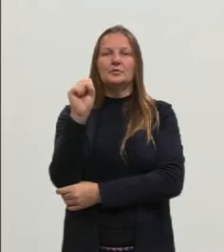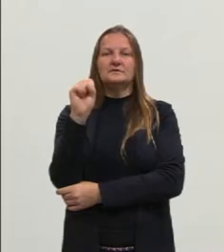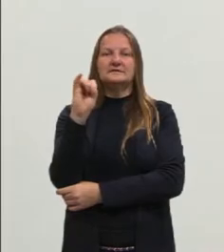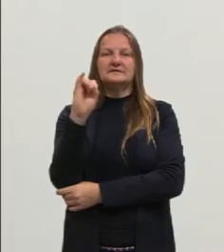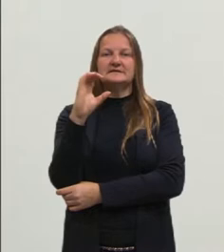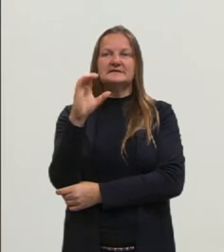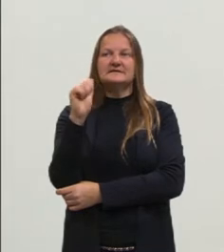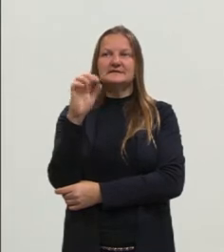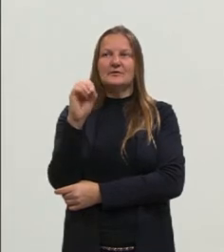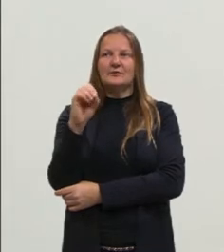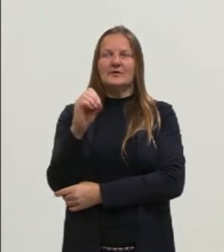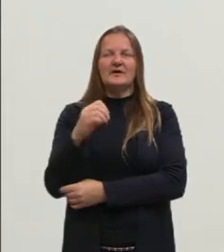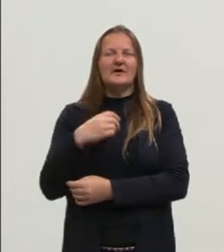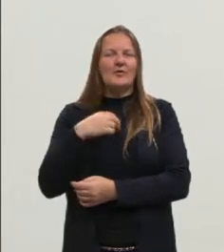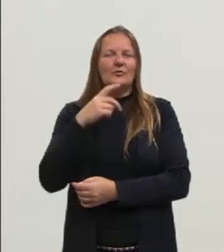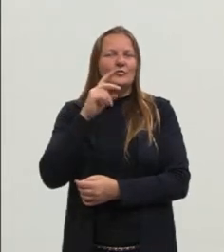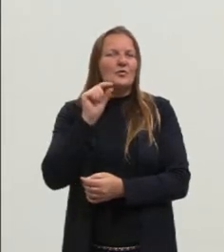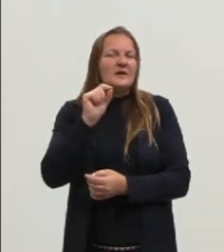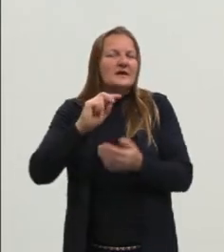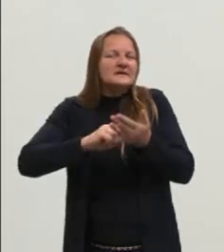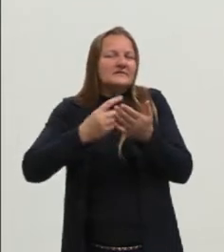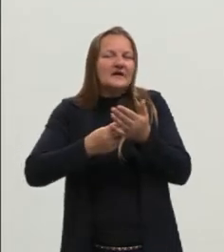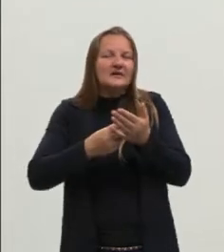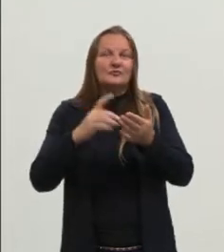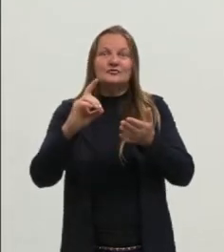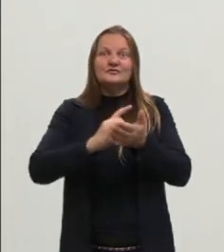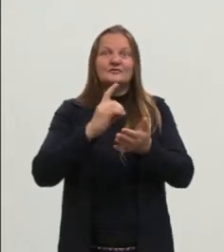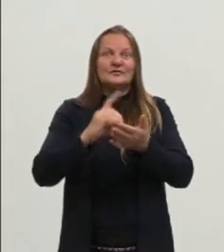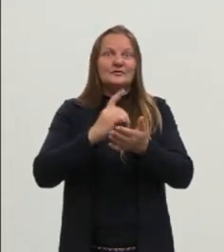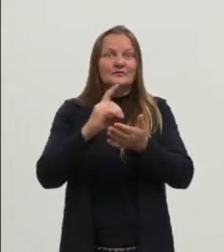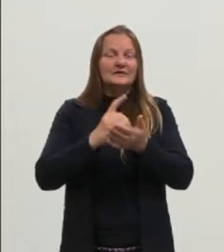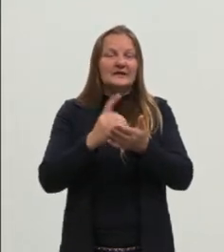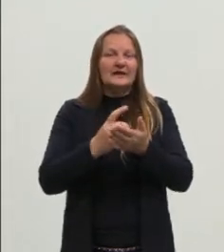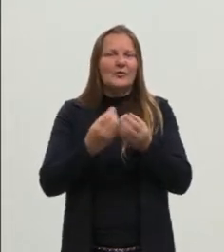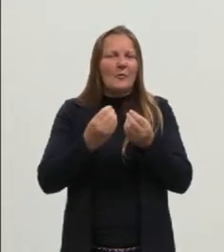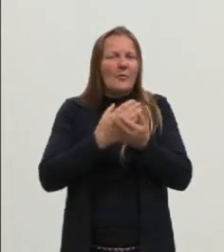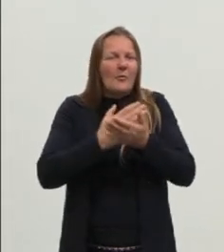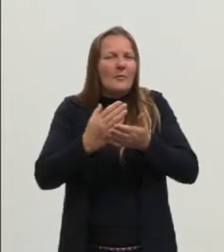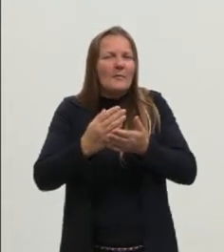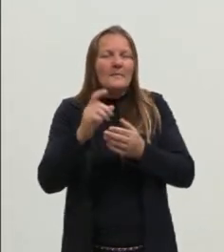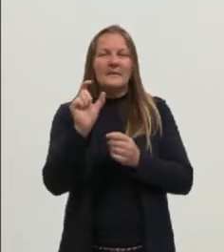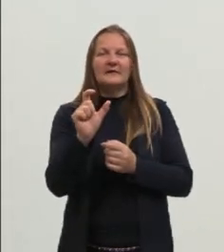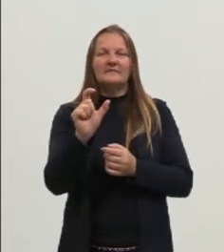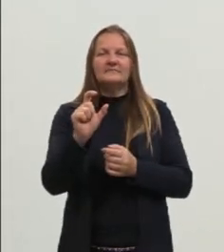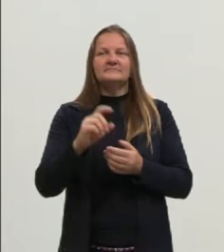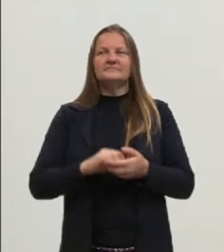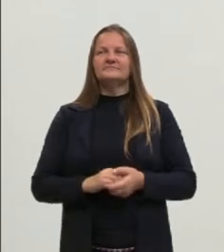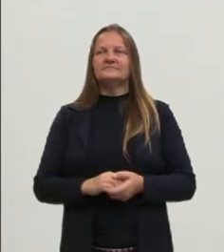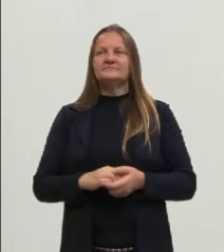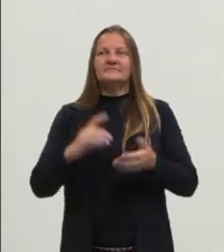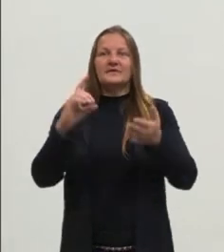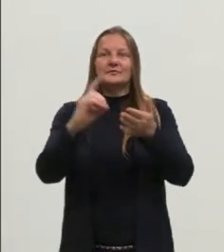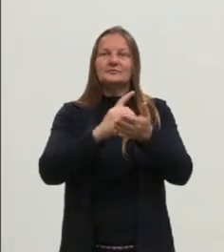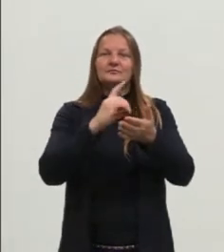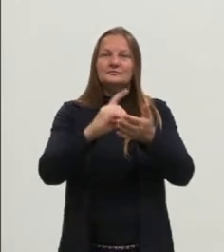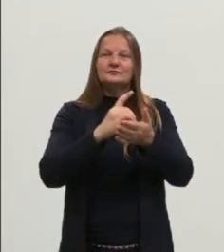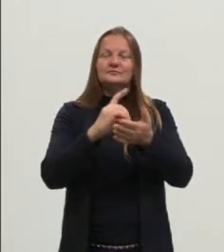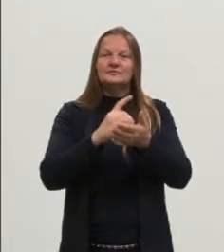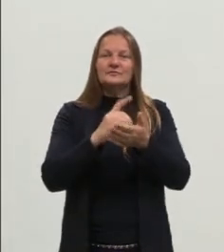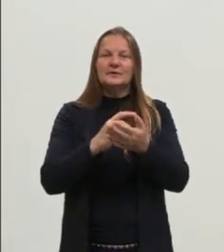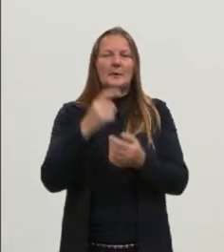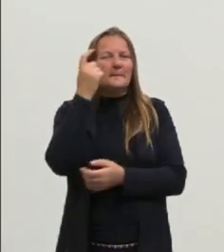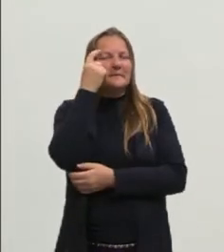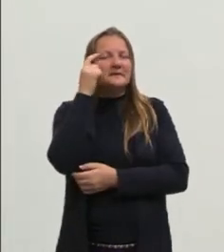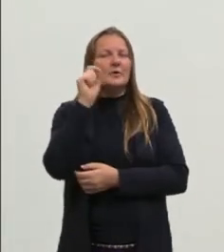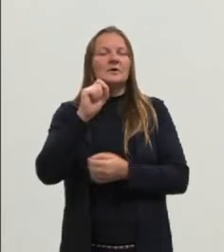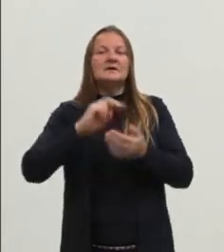sabem, eu adoro trazer o que as coisas significam, como a gente busca essa origem delas. E eu fui, através do dicionário, pensar o